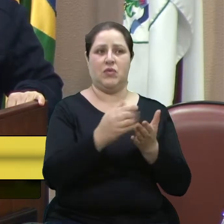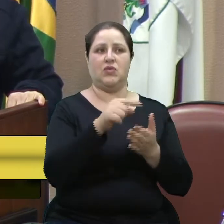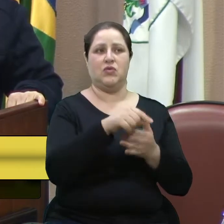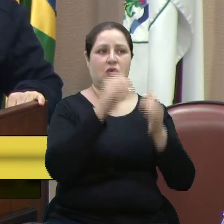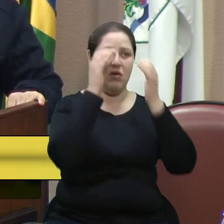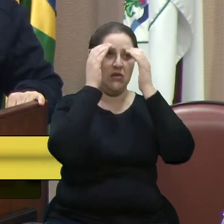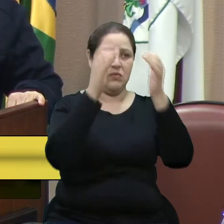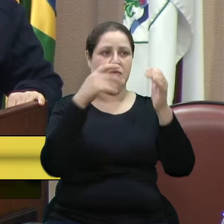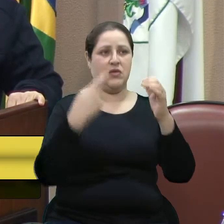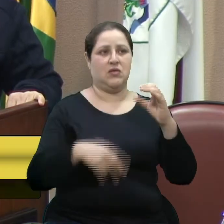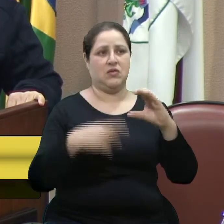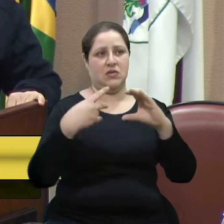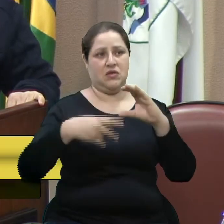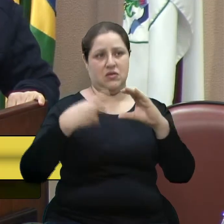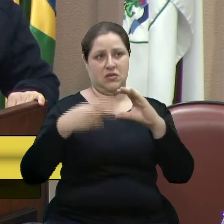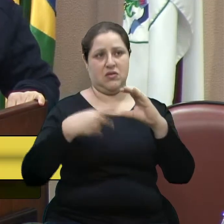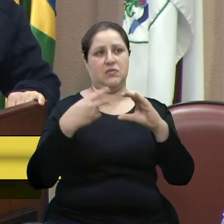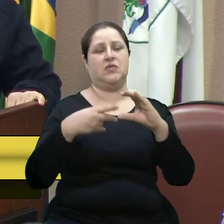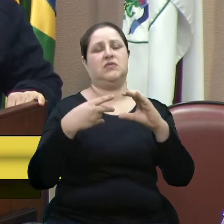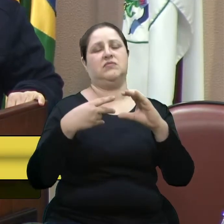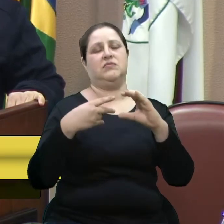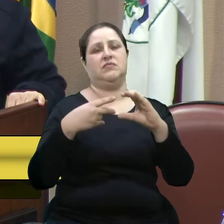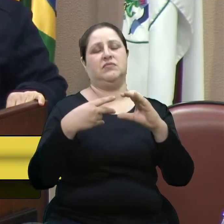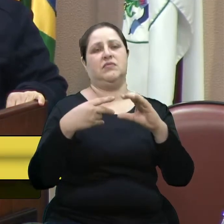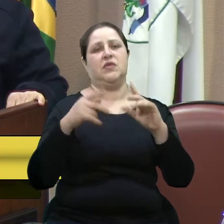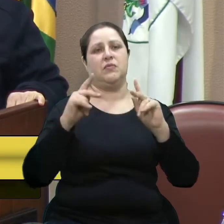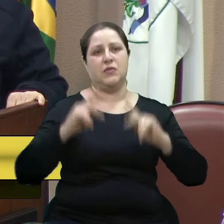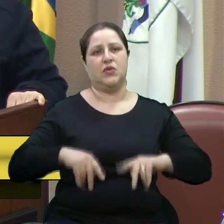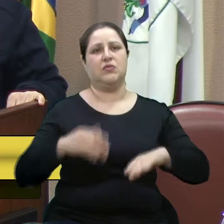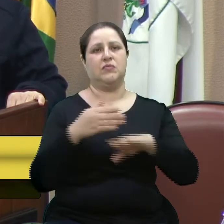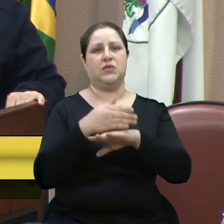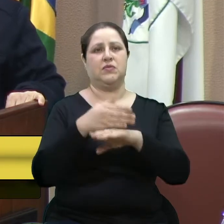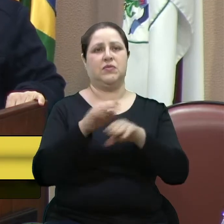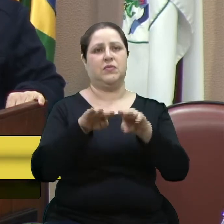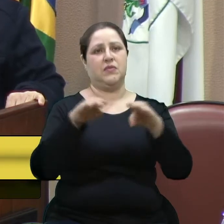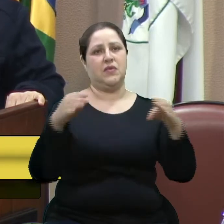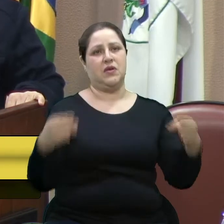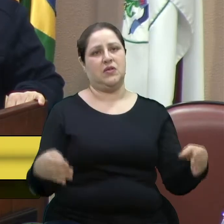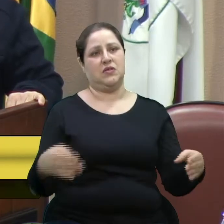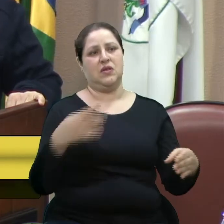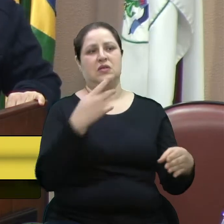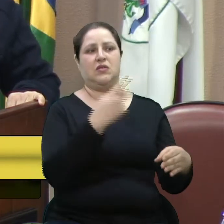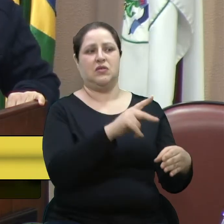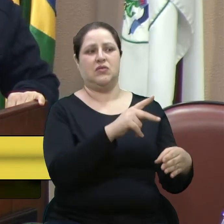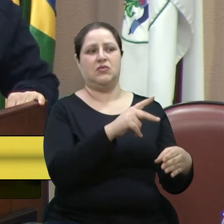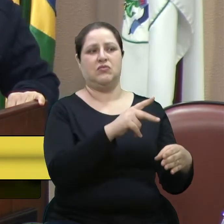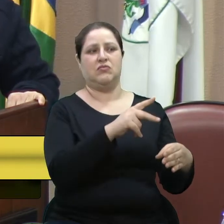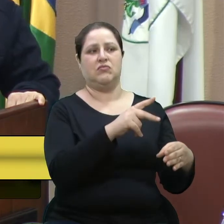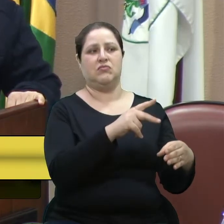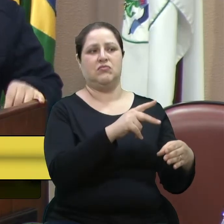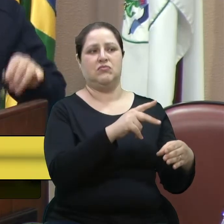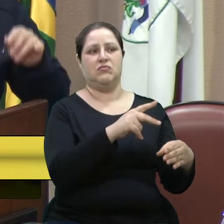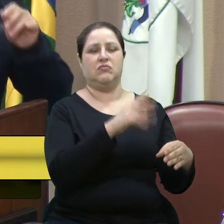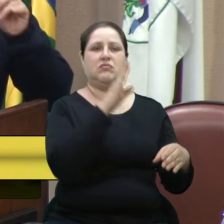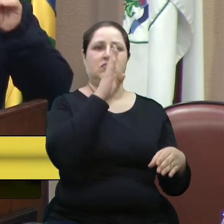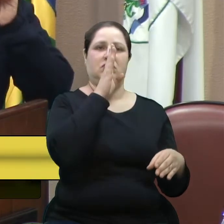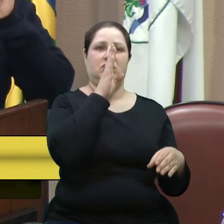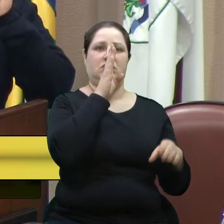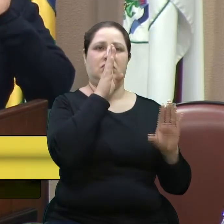pela Câmara de Vereadores, pelos membros da mesa e pelos servidores. Se coloque no seu lugar. Segundo momento,